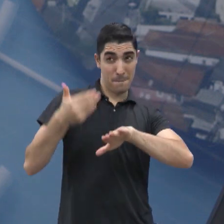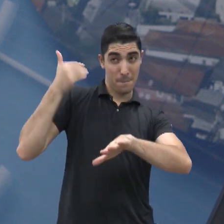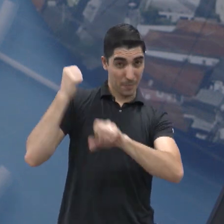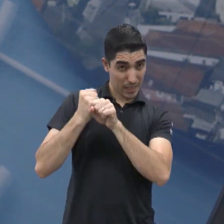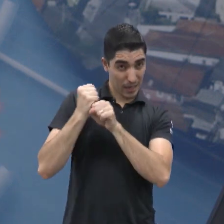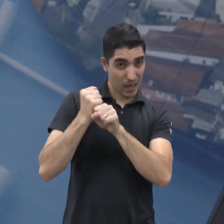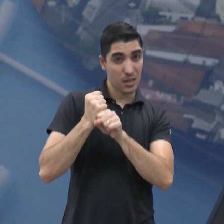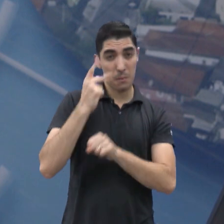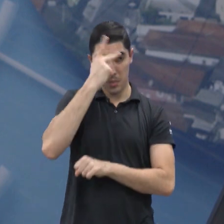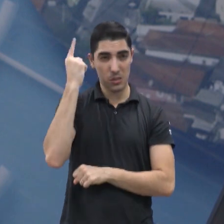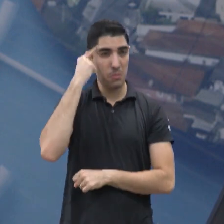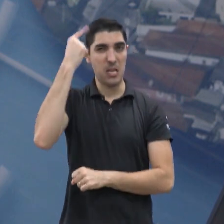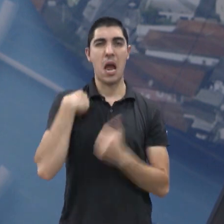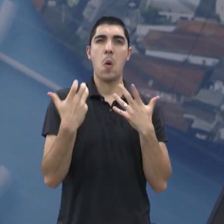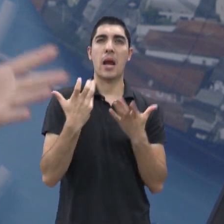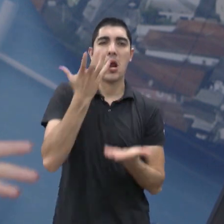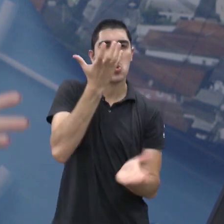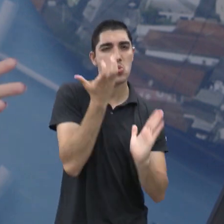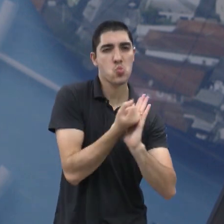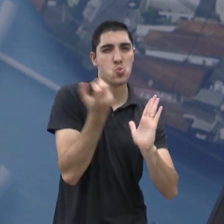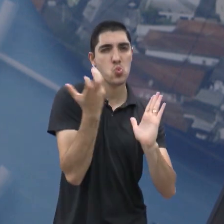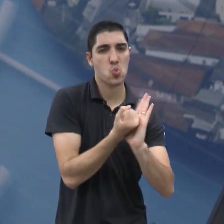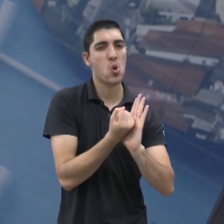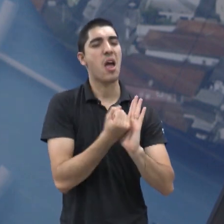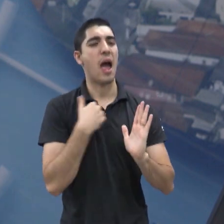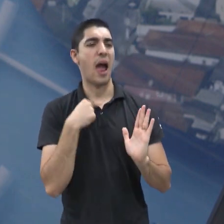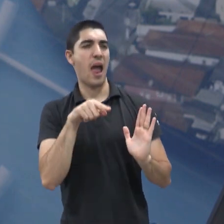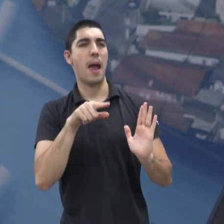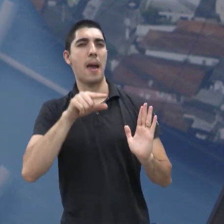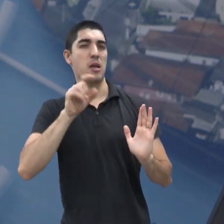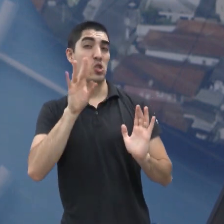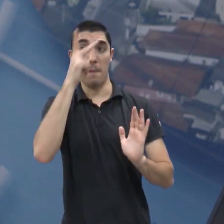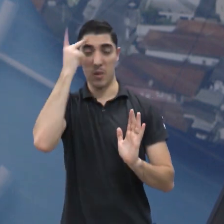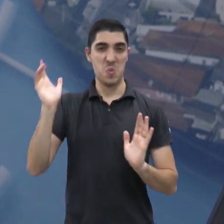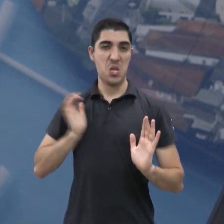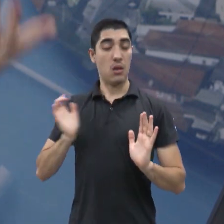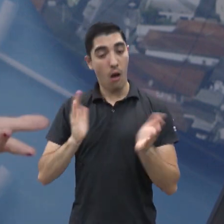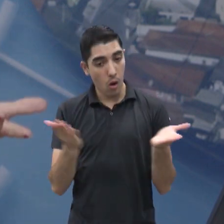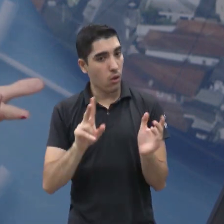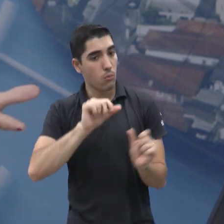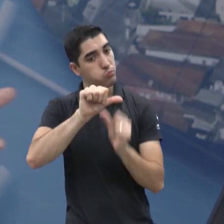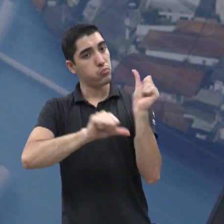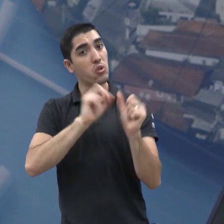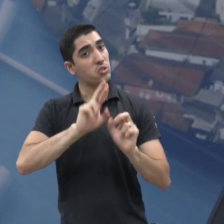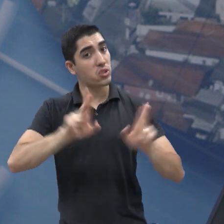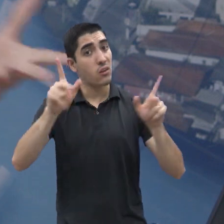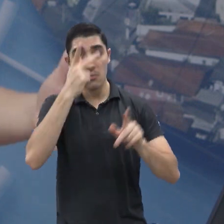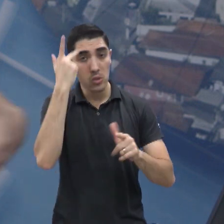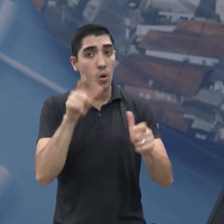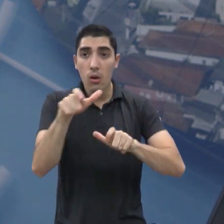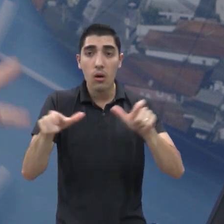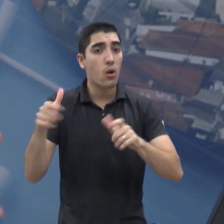acessível, mas ainda não está totalmente democrático. Ainda é, sim, considerado um preço mais elevado que,